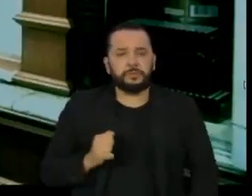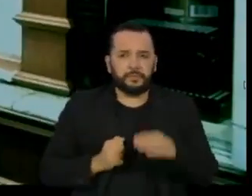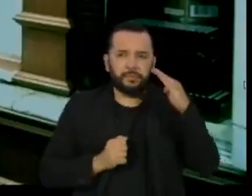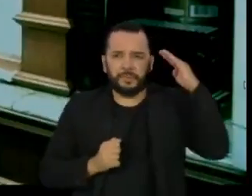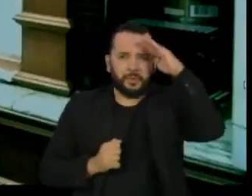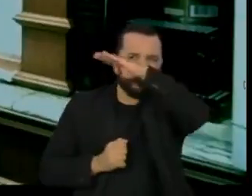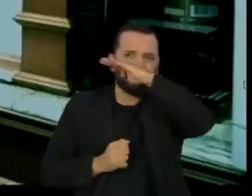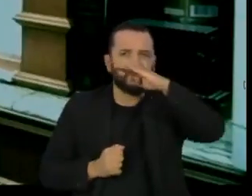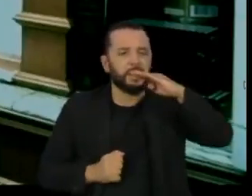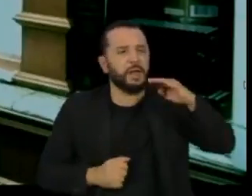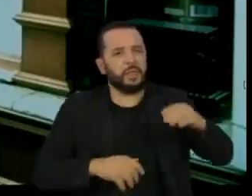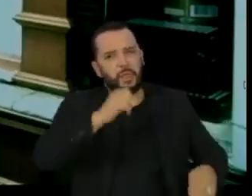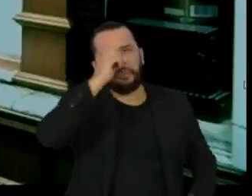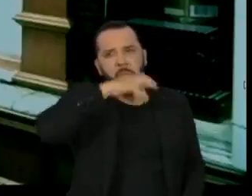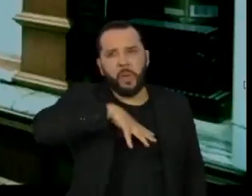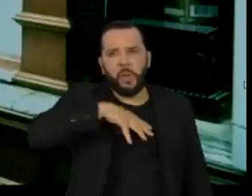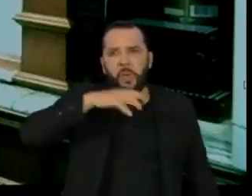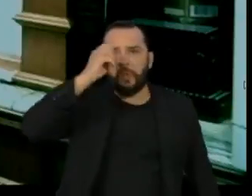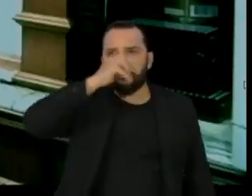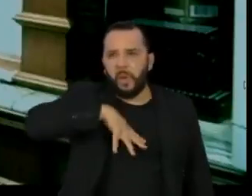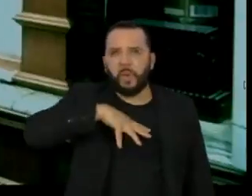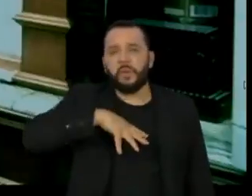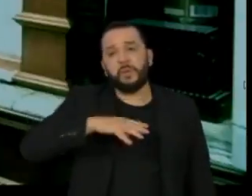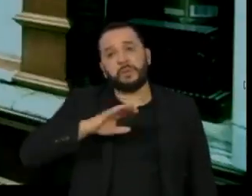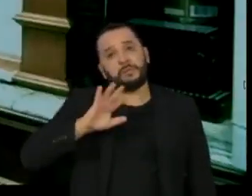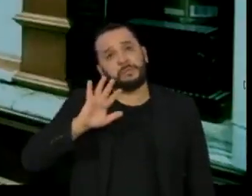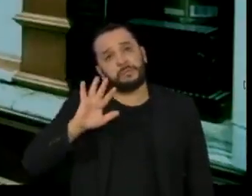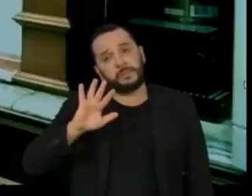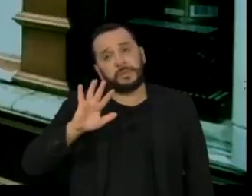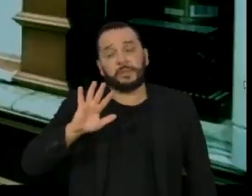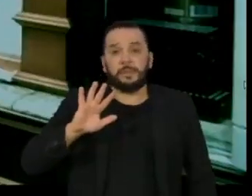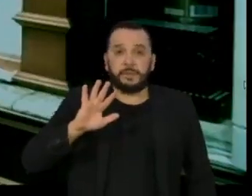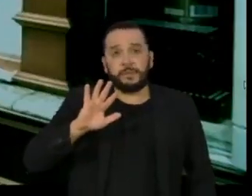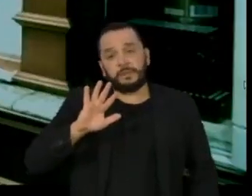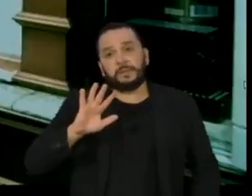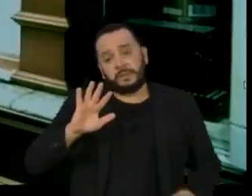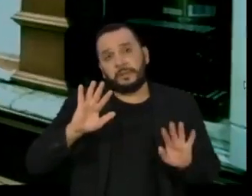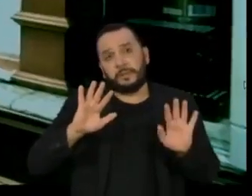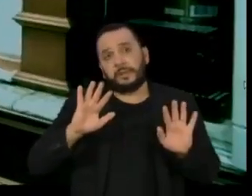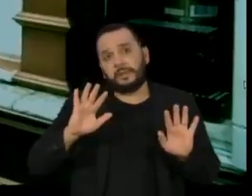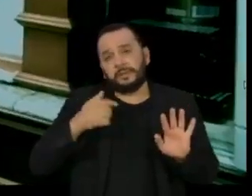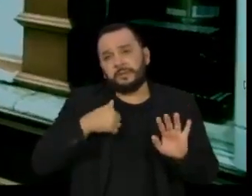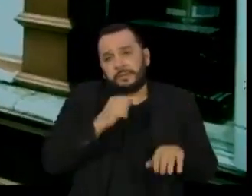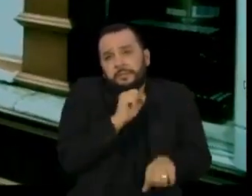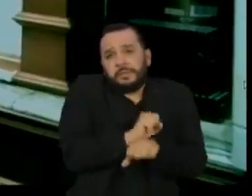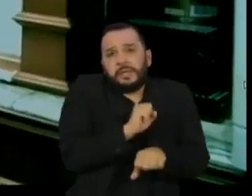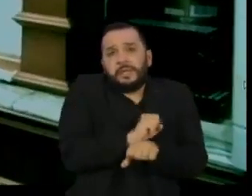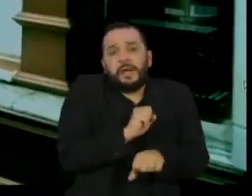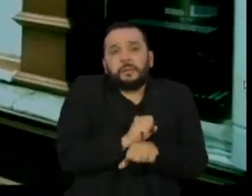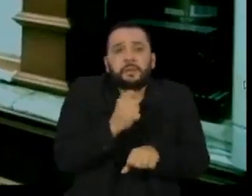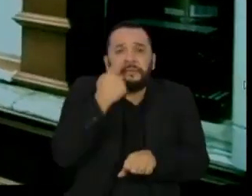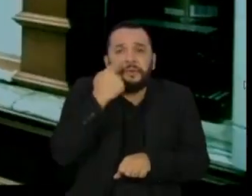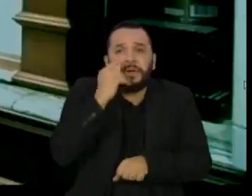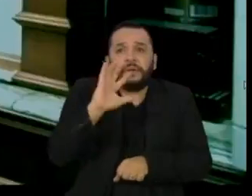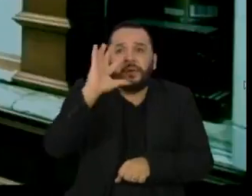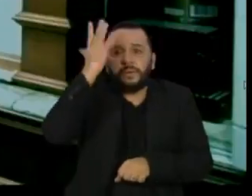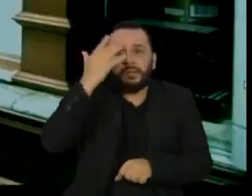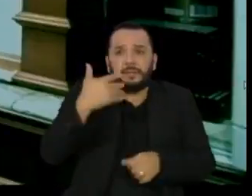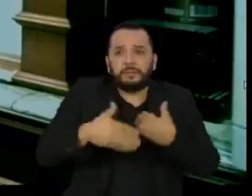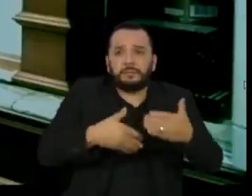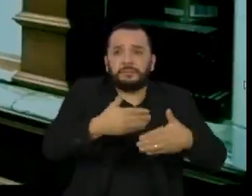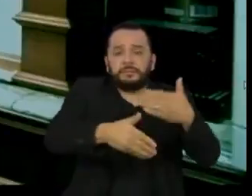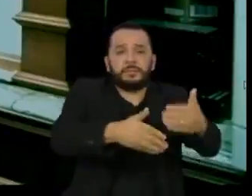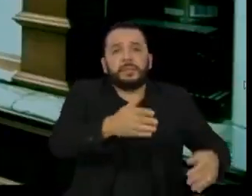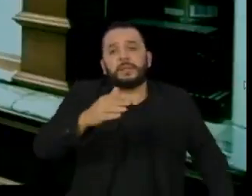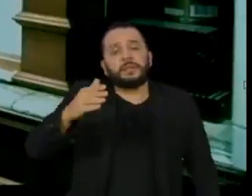jornalistas, há de se dar um desconto, evidentemente, e aguardar que o presidente perceba o